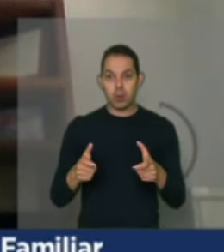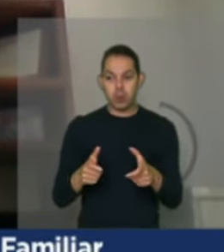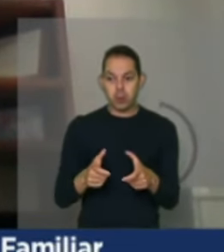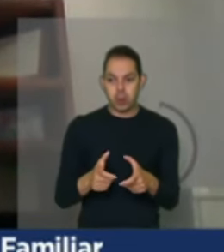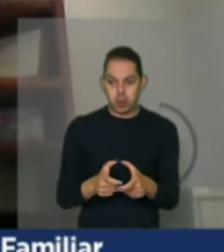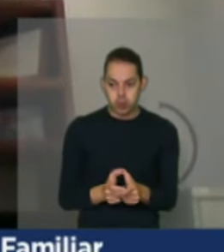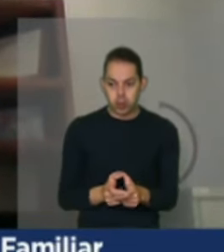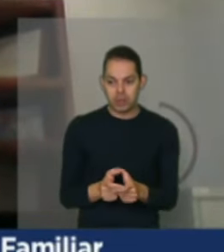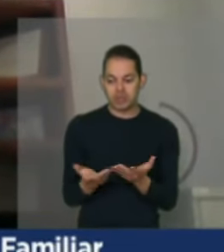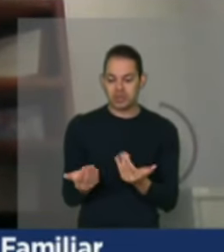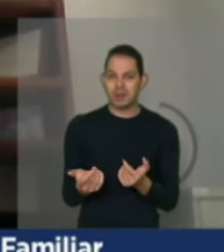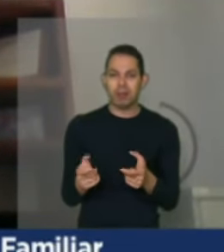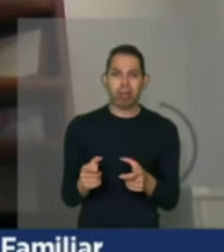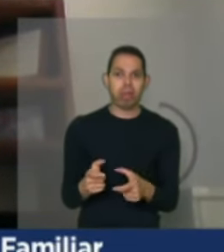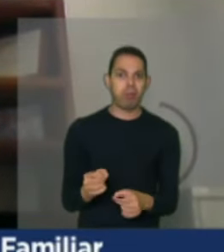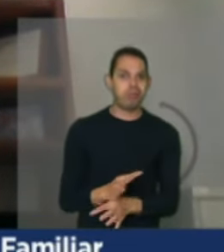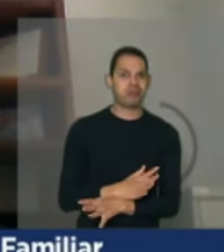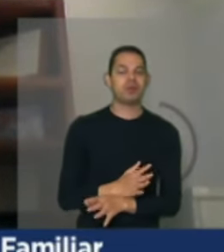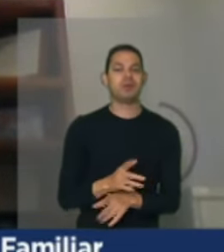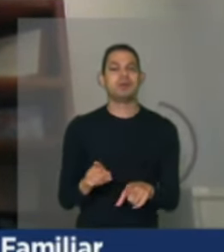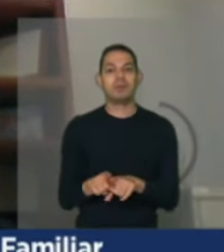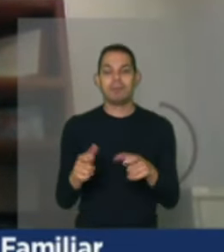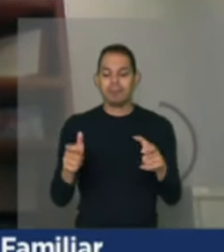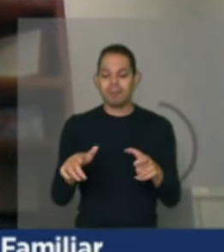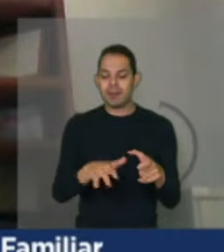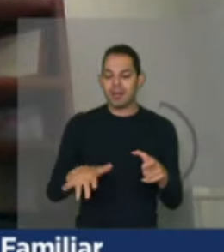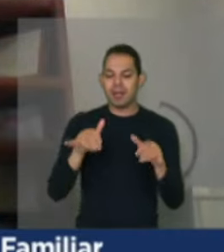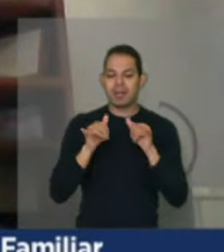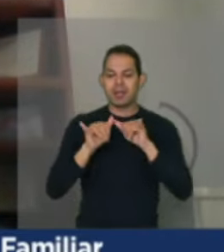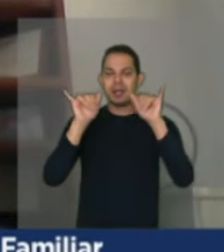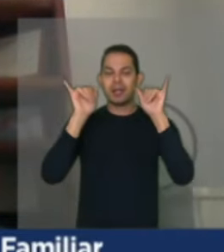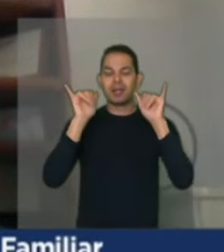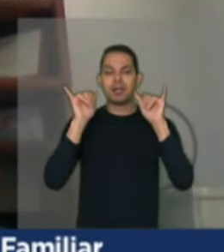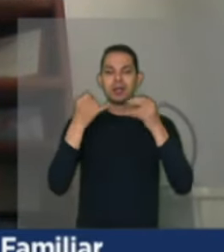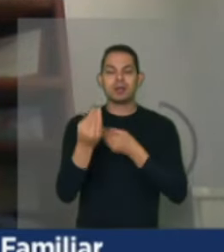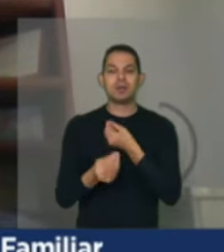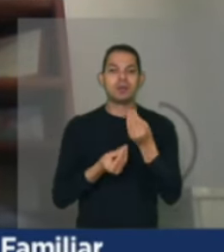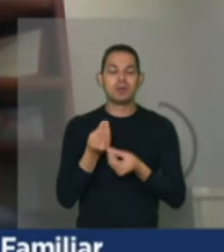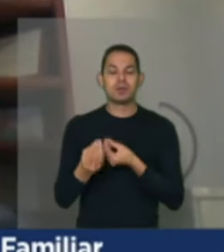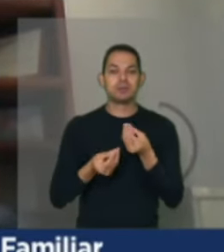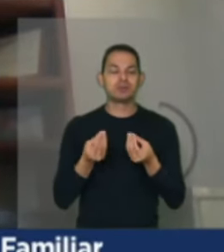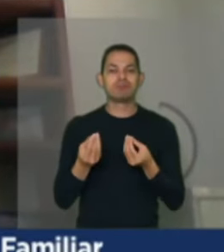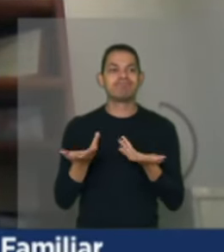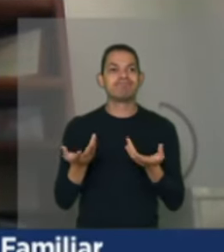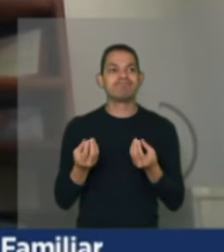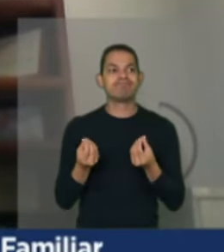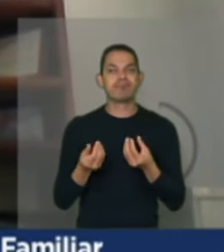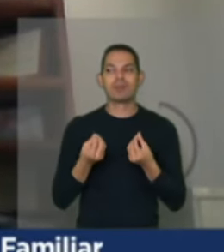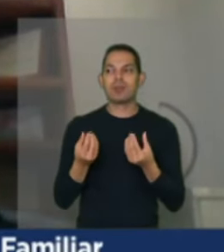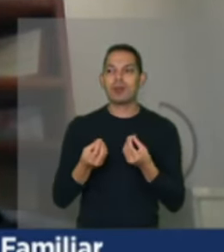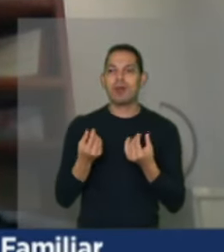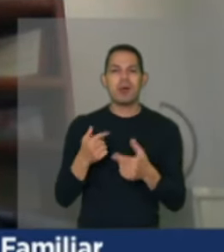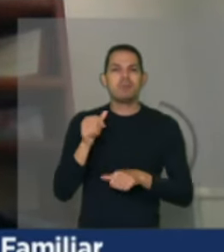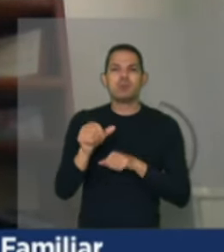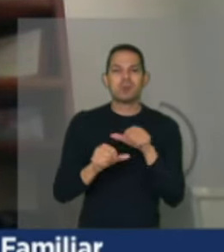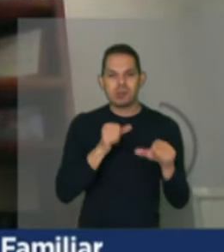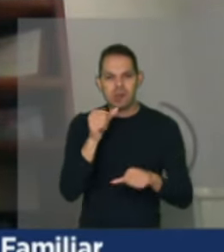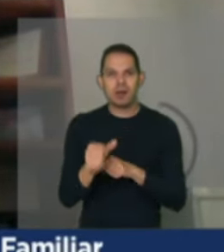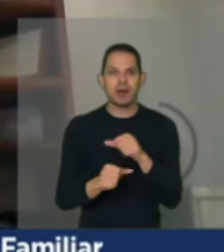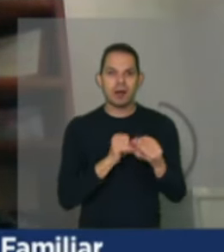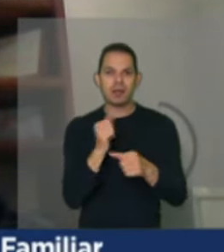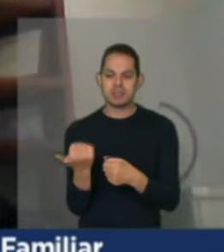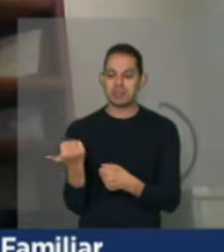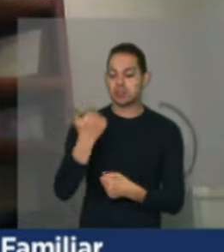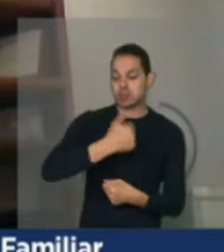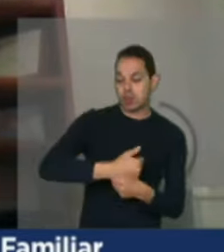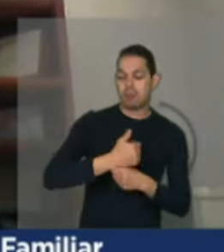menos juventude, de um rural que tem ficado muito mais a partir da dessa mudança, né? Da substituição